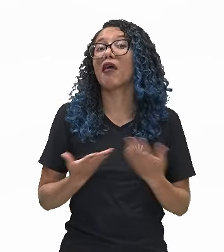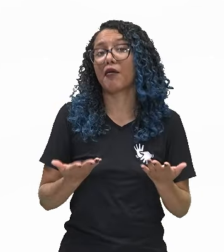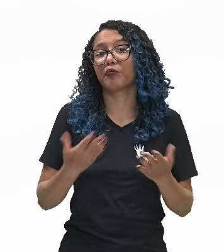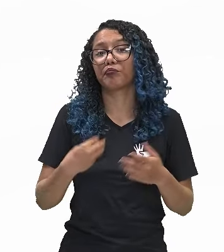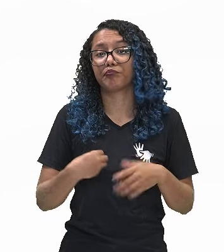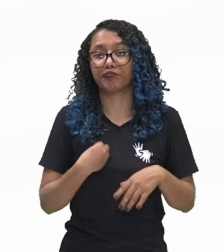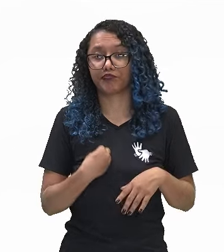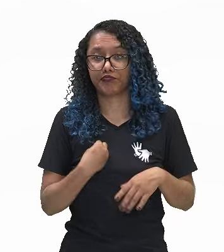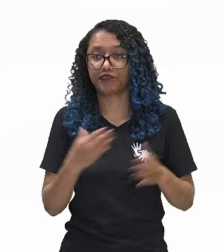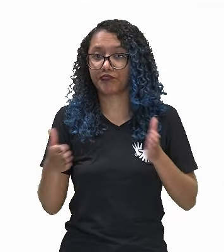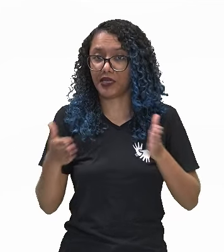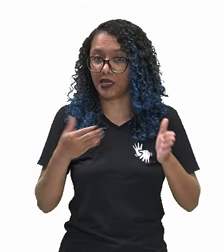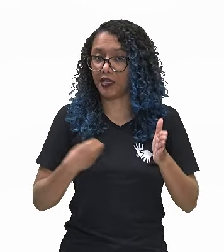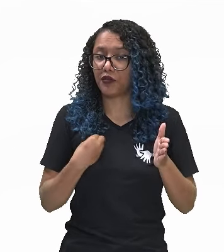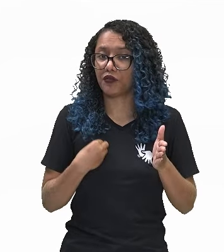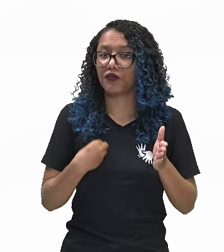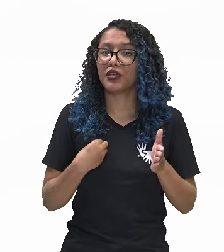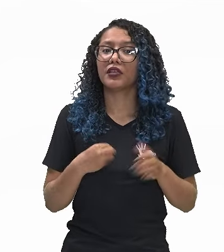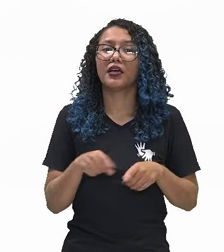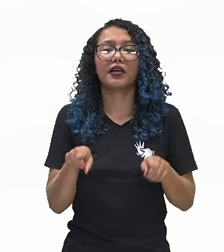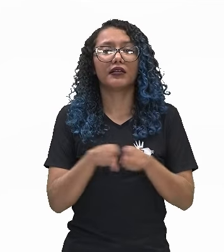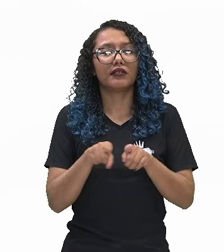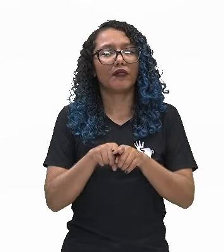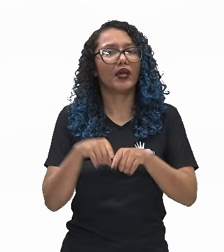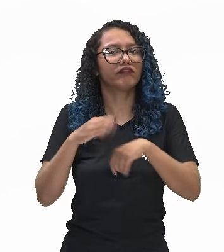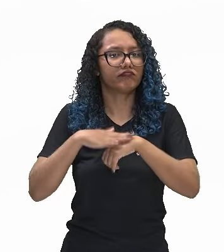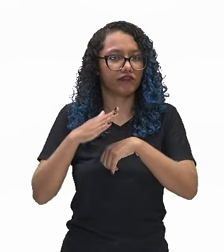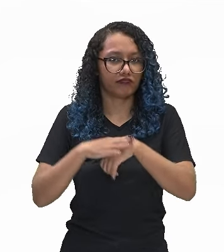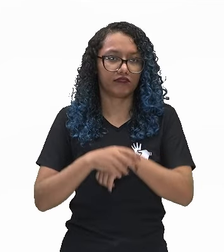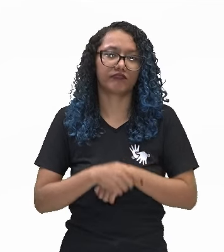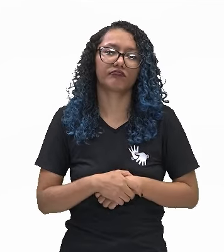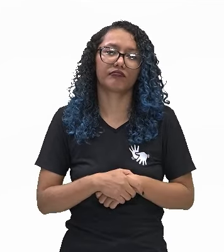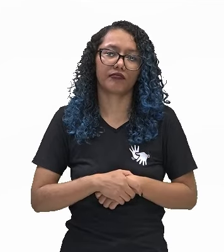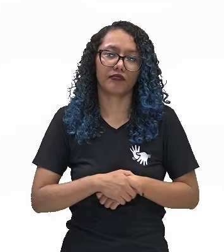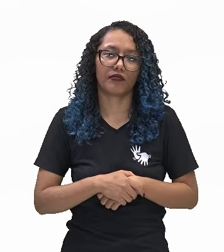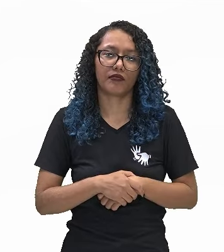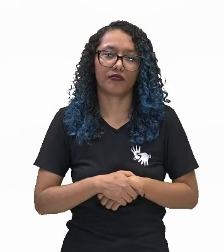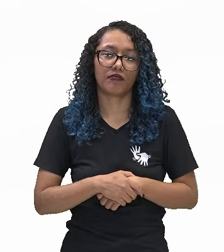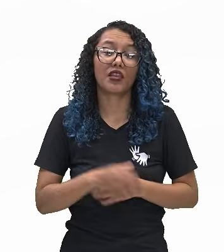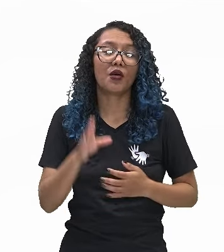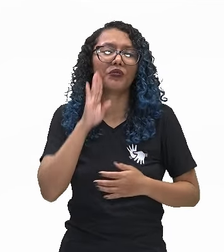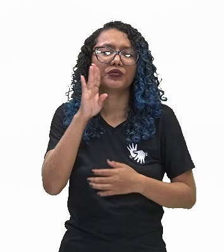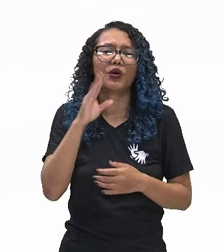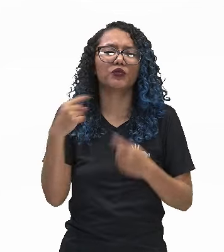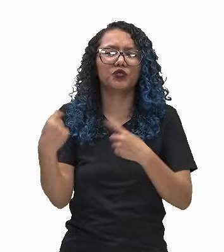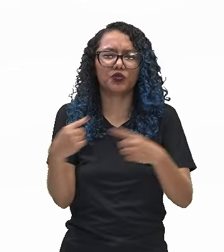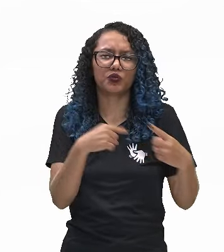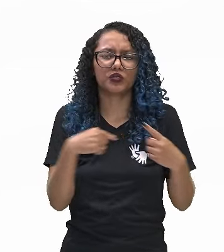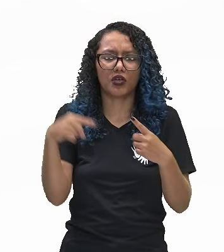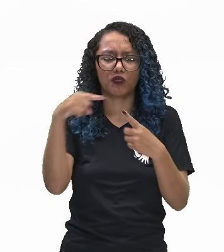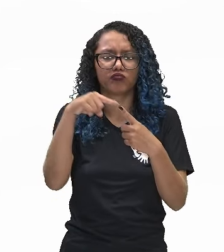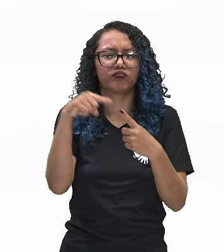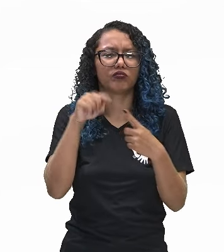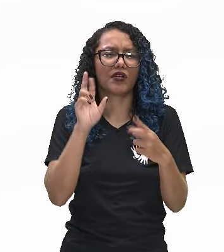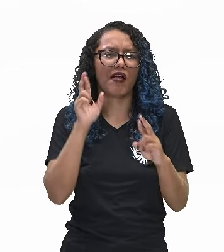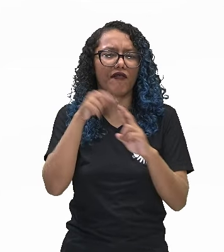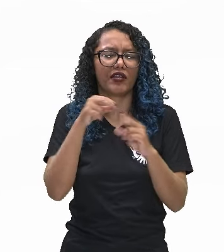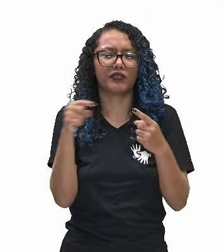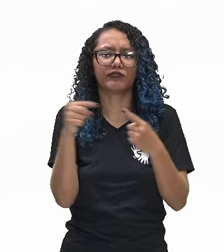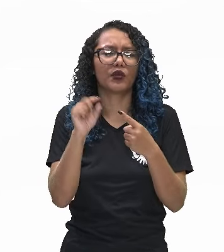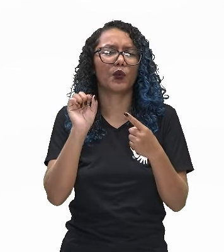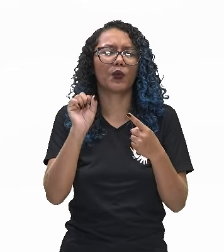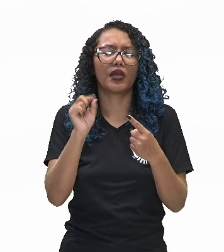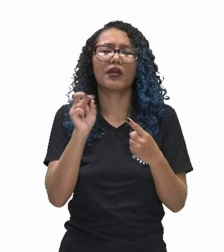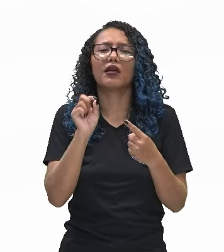consequentemente, a um aspecto unitário. Nessa vertente, a principal discussão refere-se à continuidade